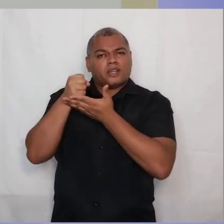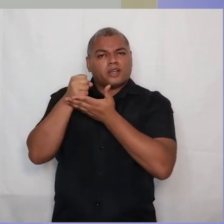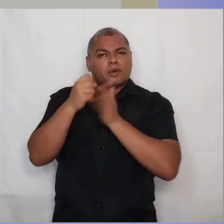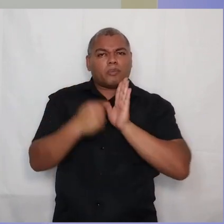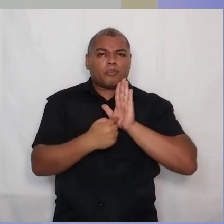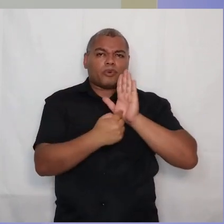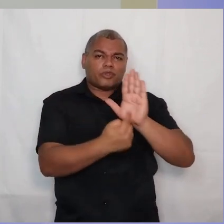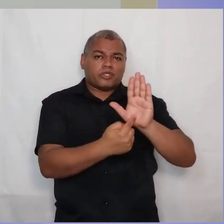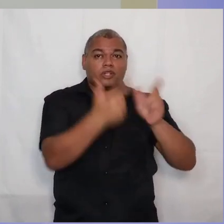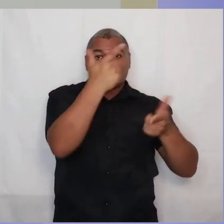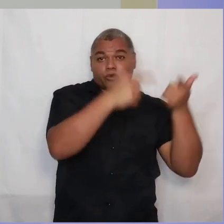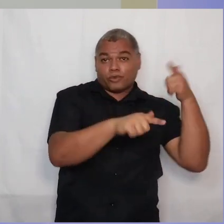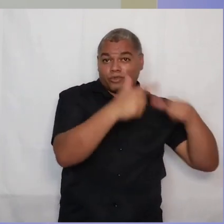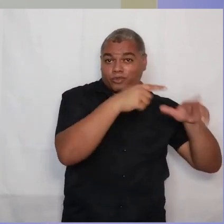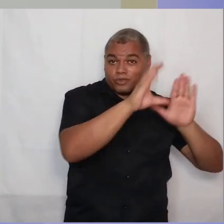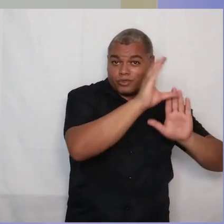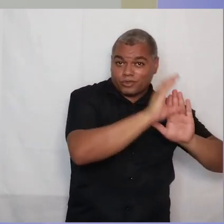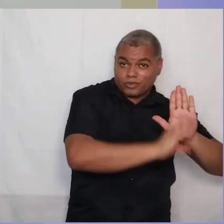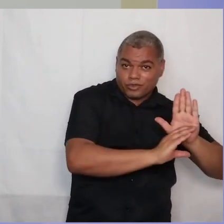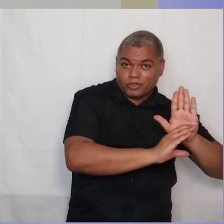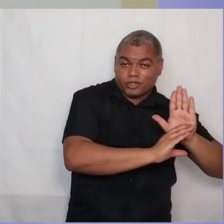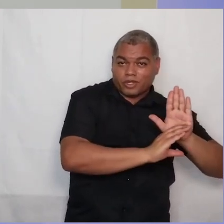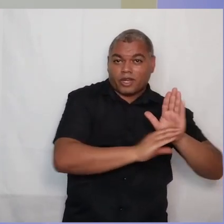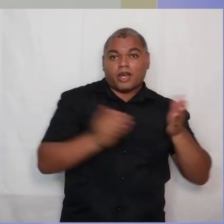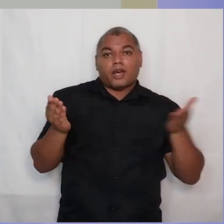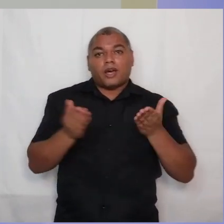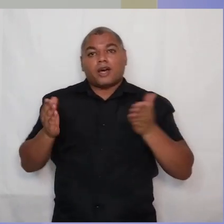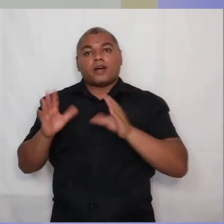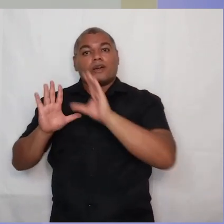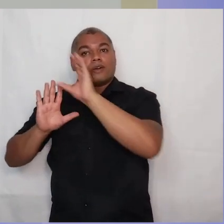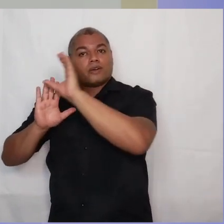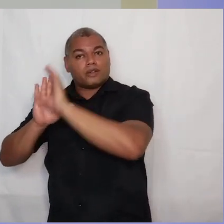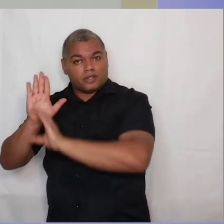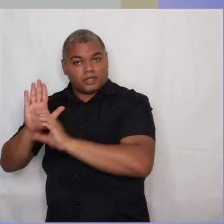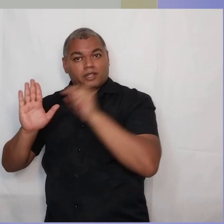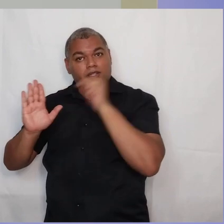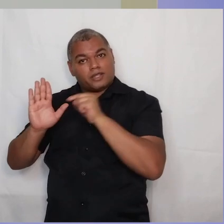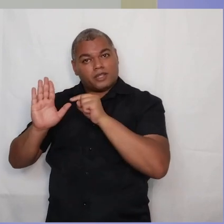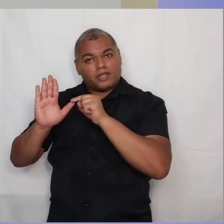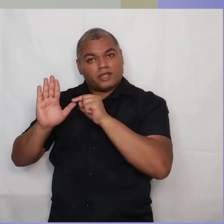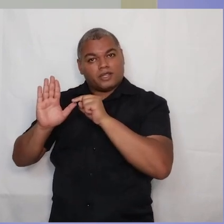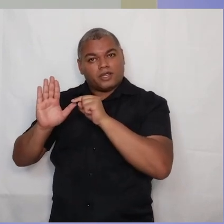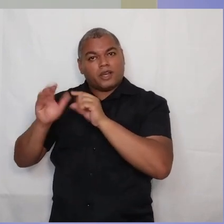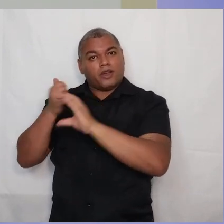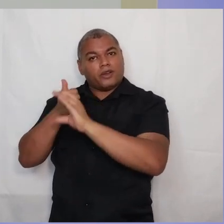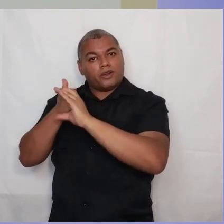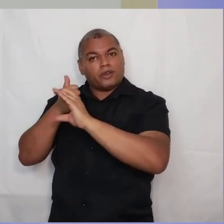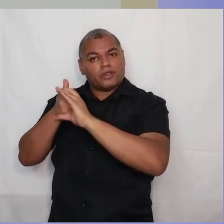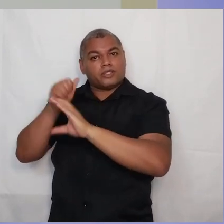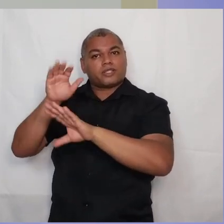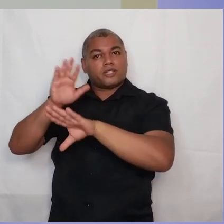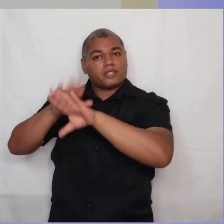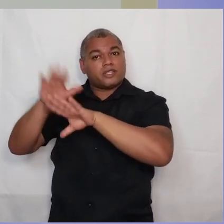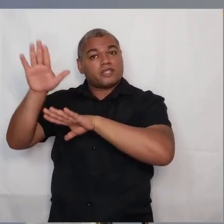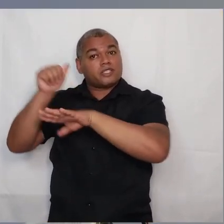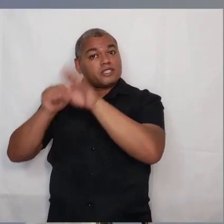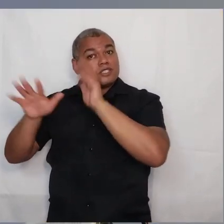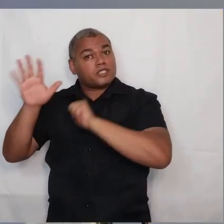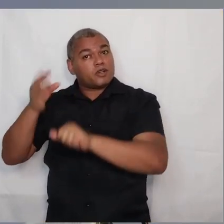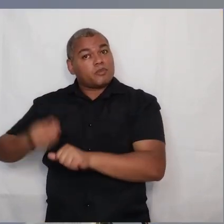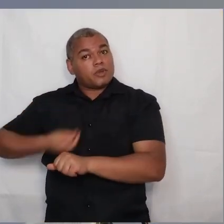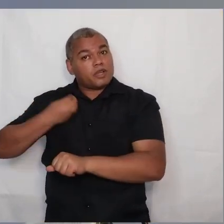Agora Paulo, nesses três últimos capítulos, chama os crentes a viverem essa realidade na prática.